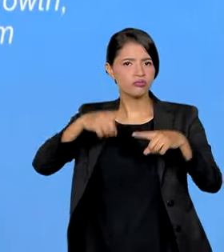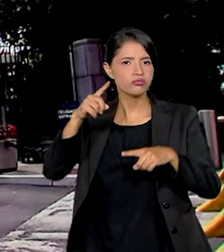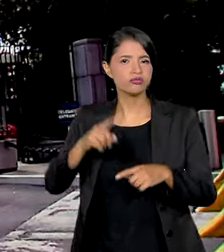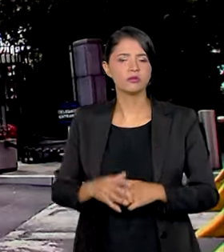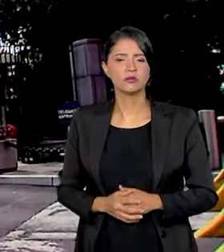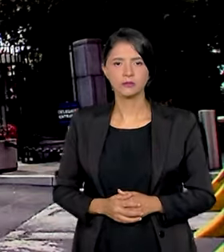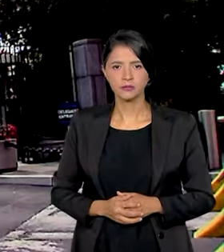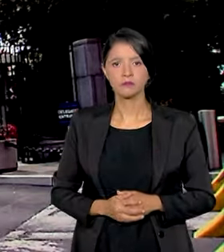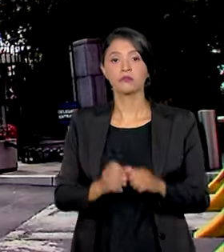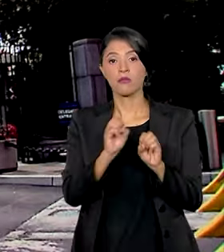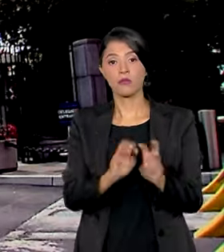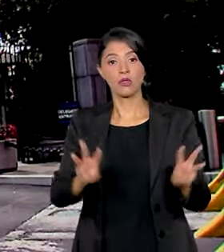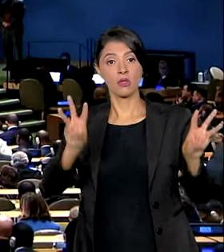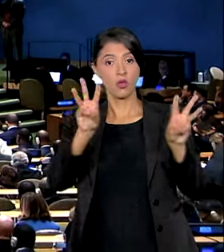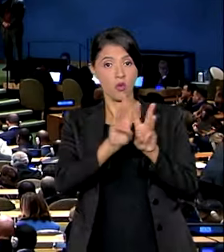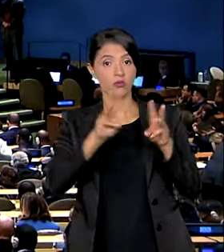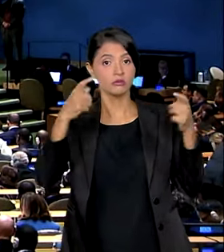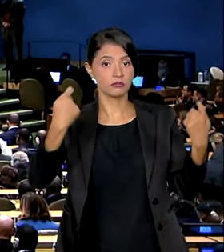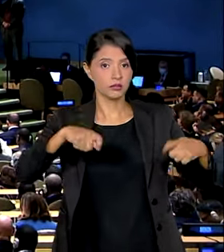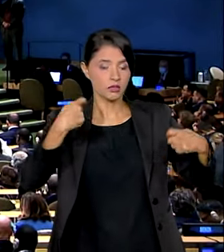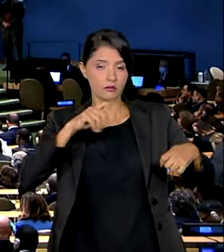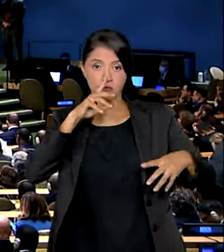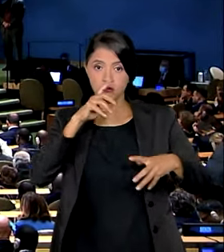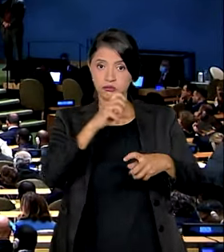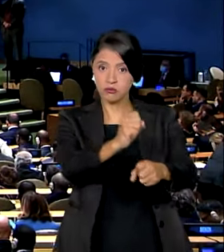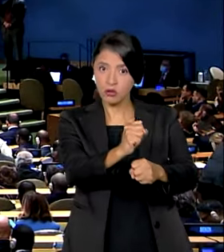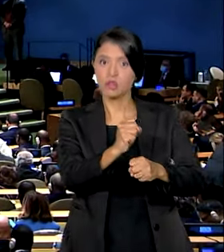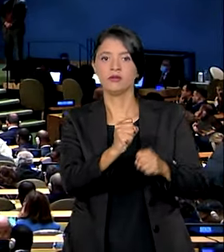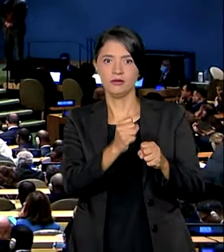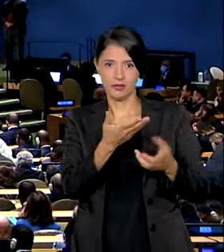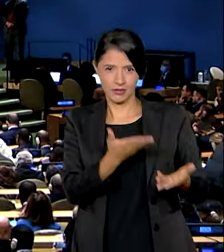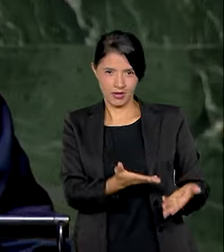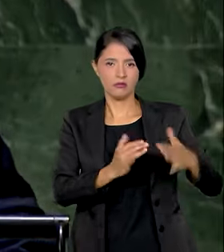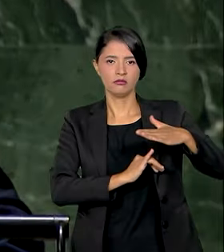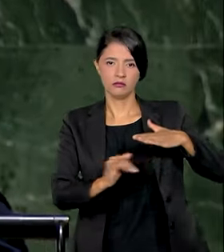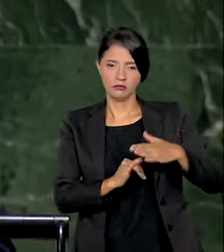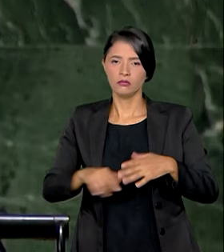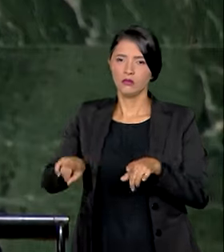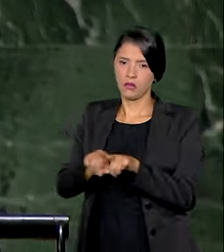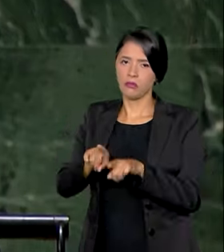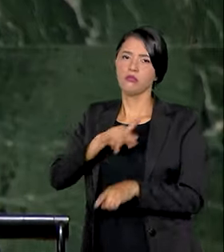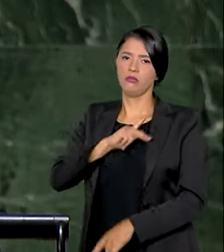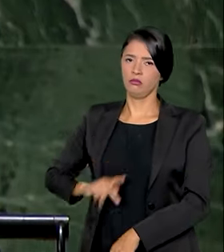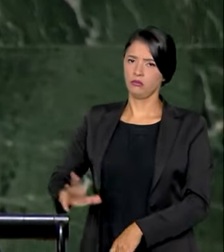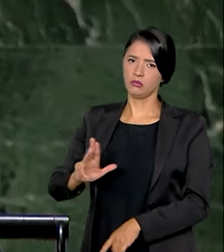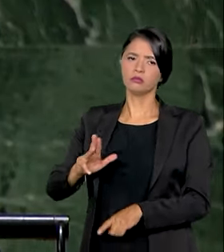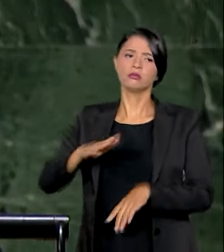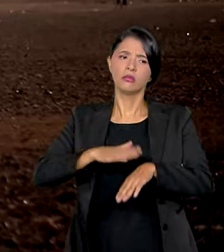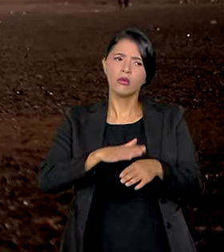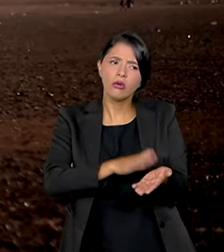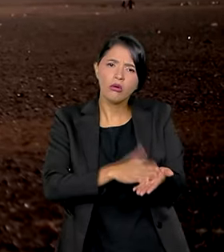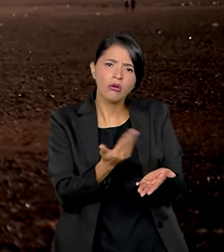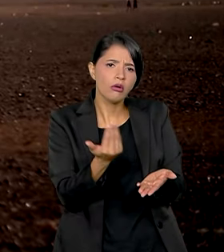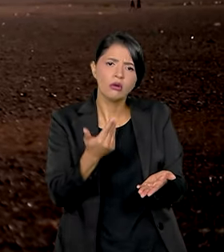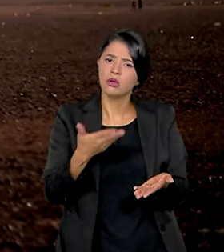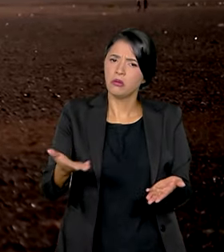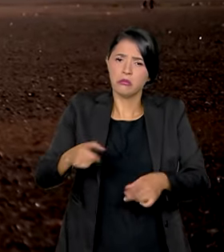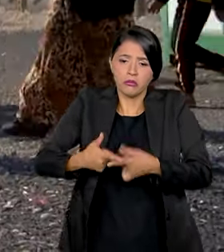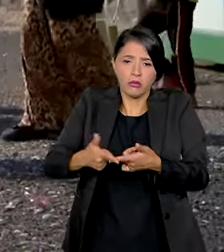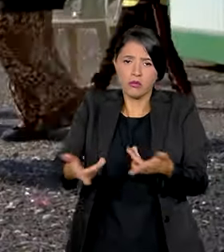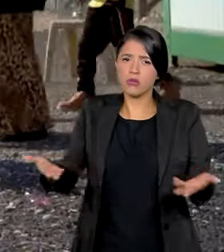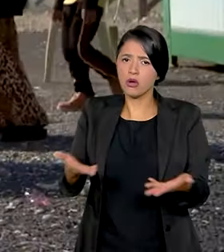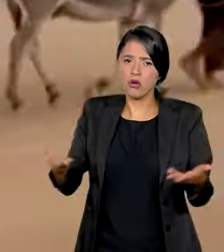sucesso. Na ONU, além da necessidade de fortalecer a instituição, Lula também cobrou providências para problemas